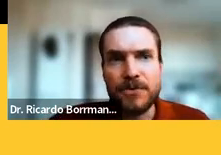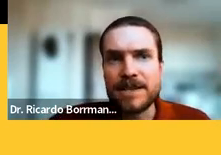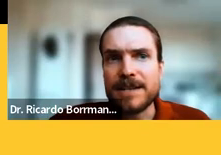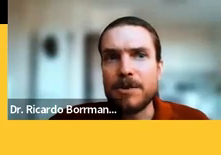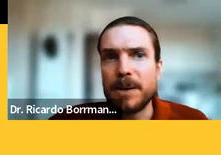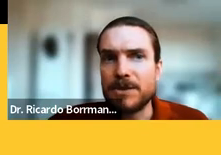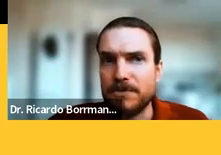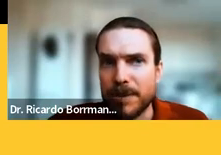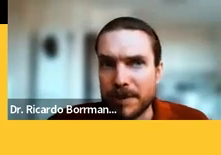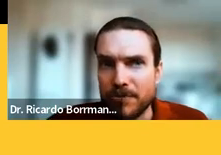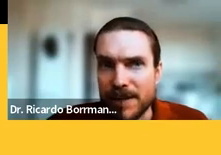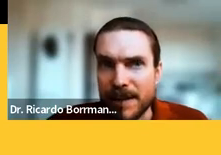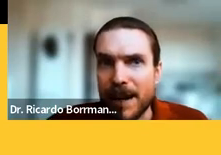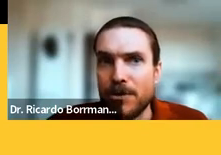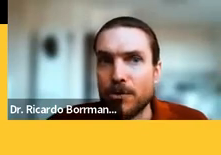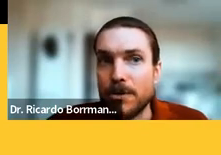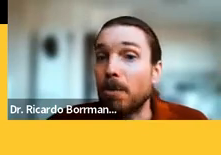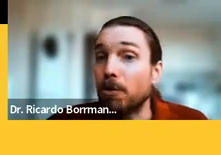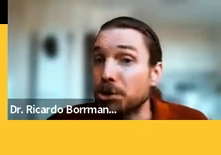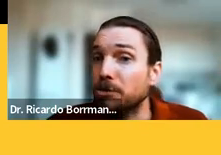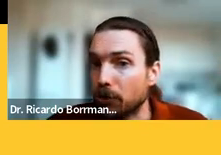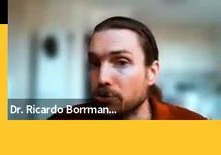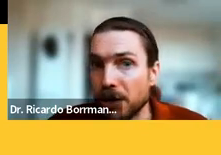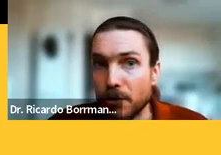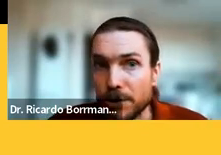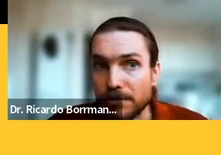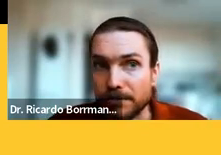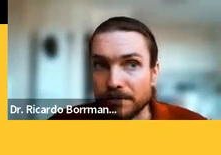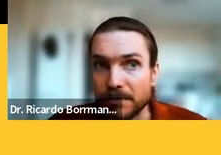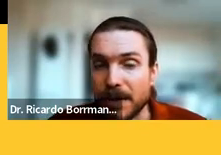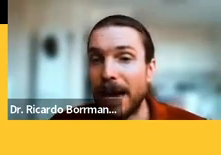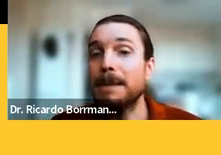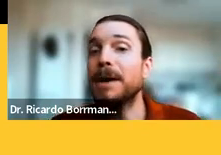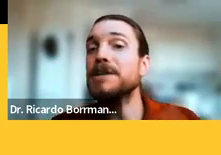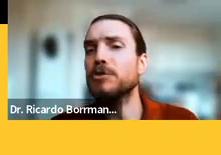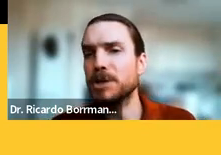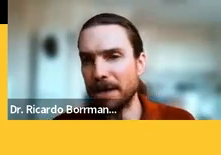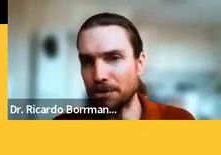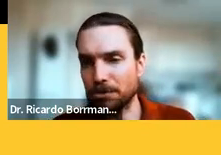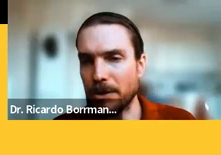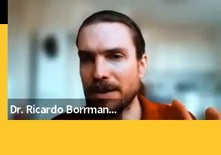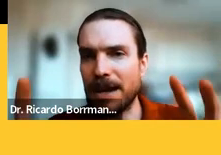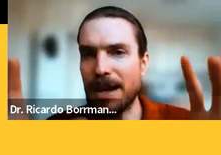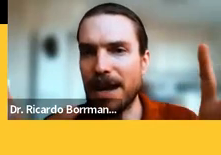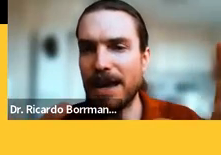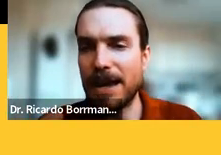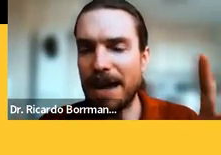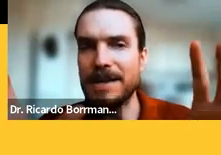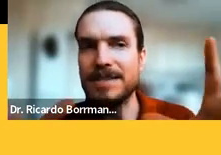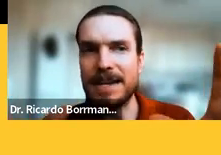A diferenciação que pretendo fazer leva ao título que eu sugeri hoje, que é a Alemanha de Tobias Barreto. Eu até